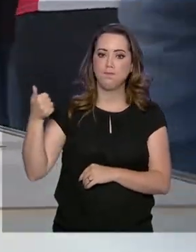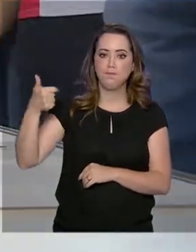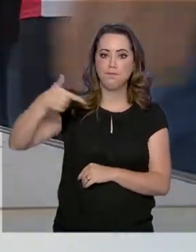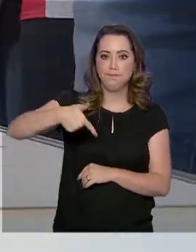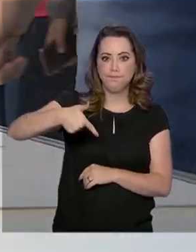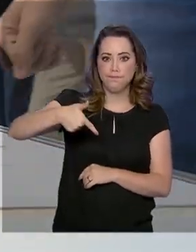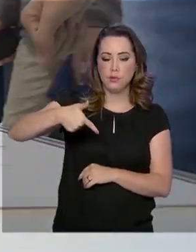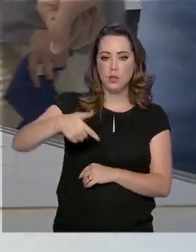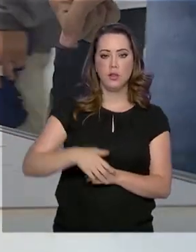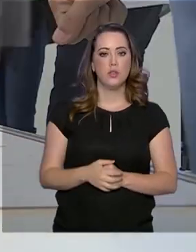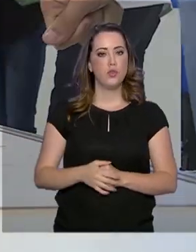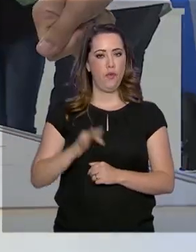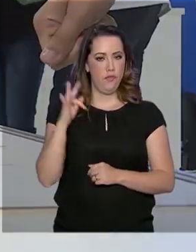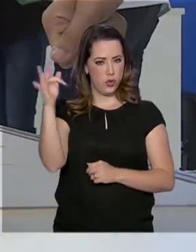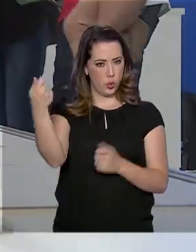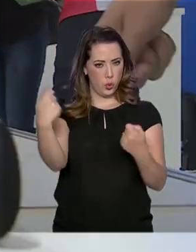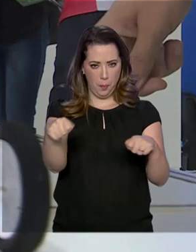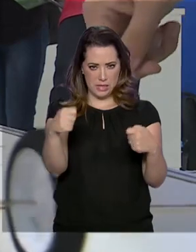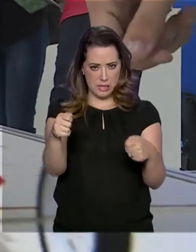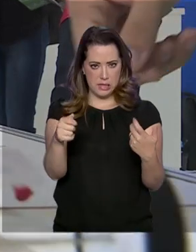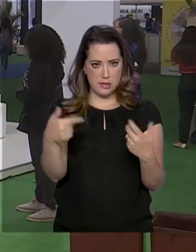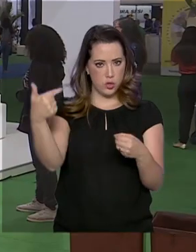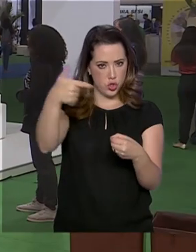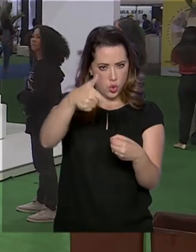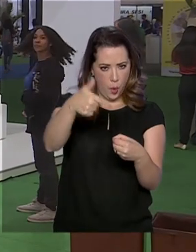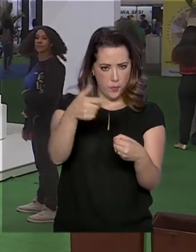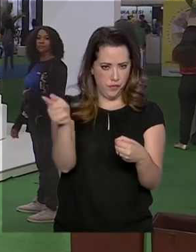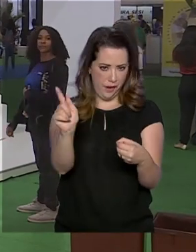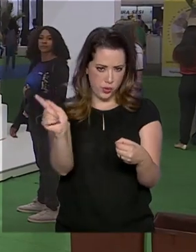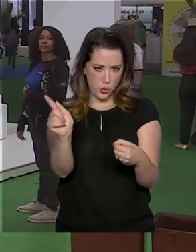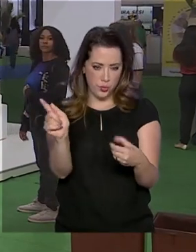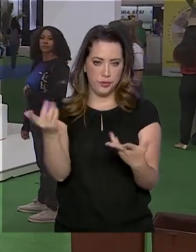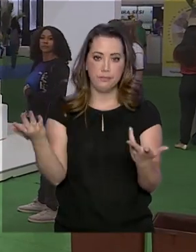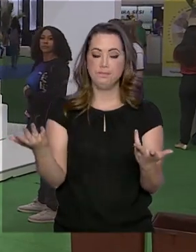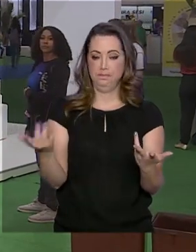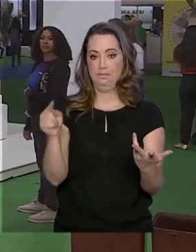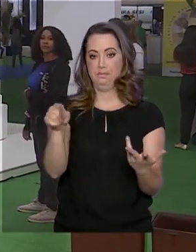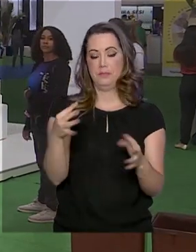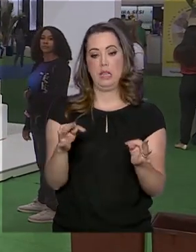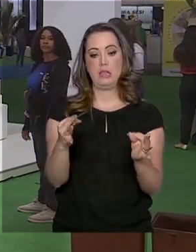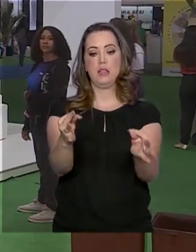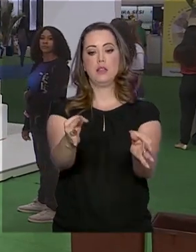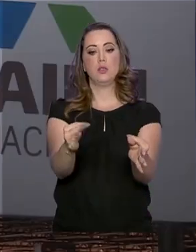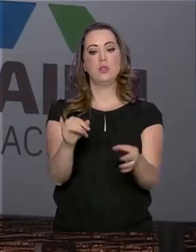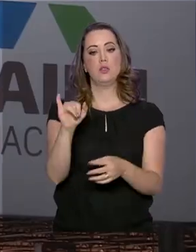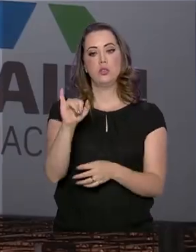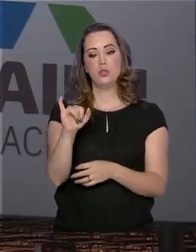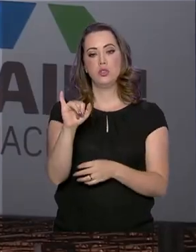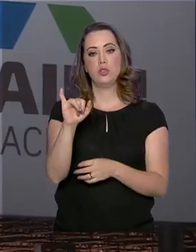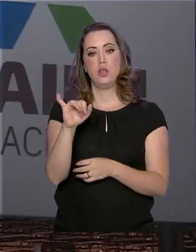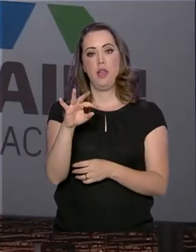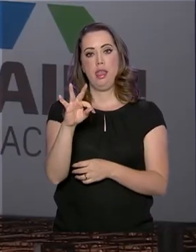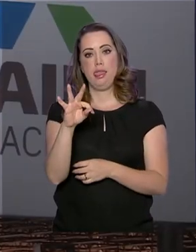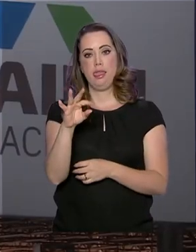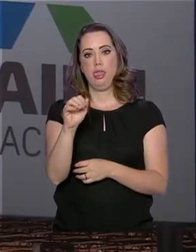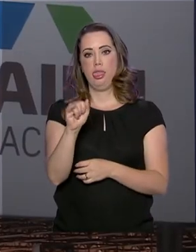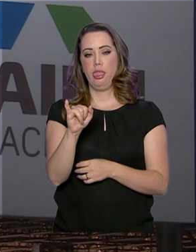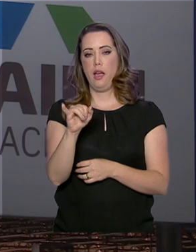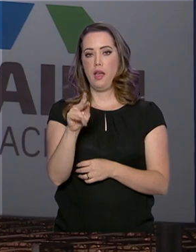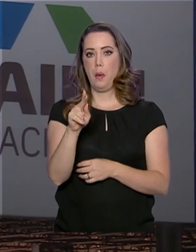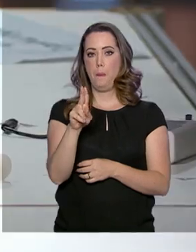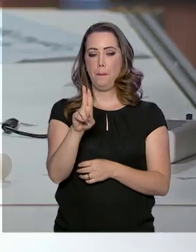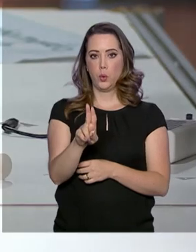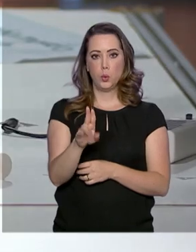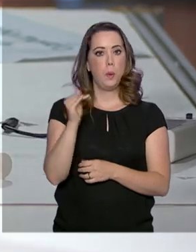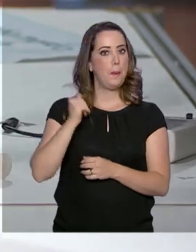futuro sem combustíveis poluentes? A tecnologia é de Itaipub Nacional, a maior hidrelétrica do